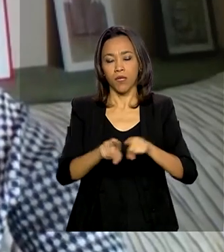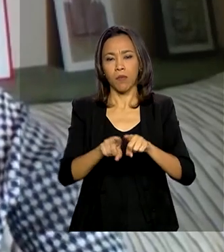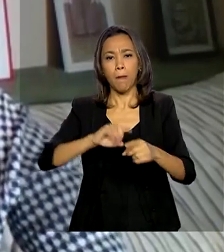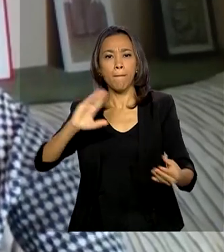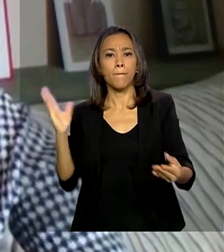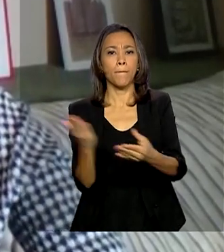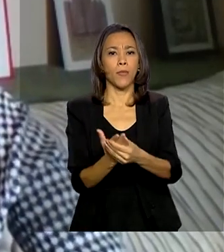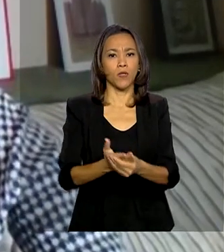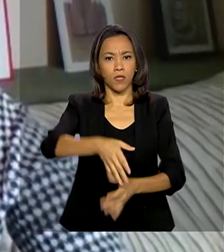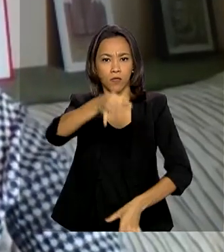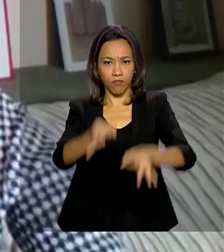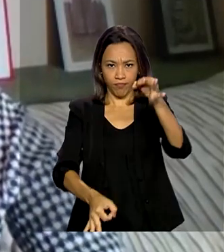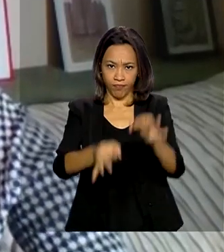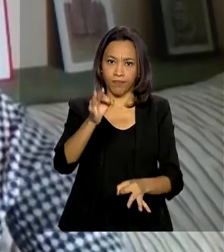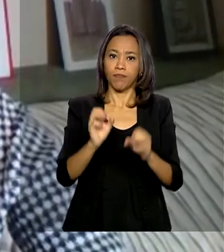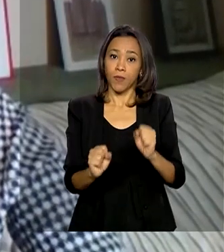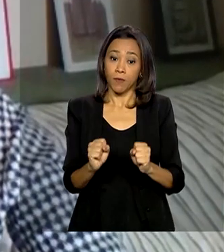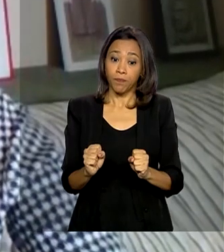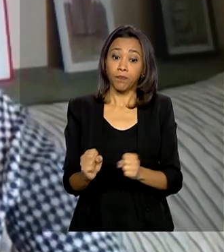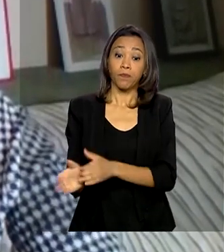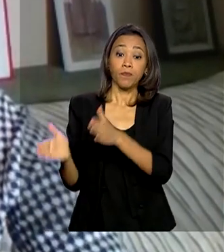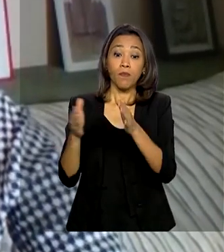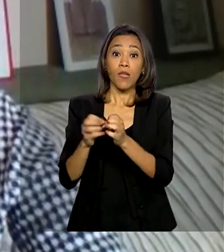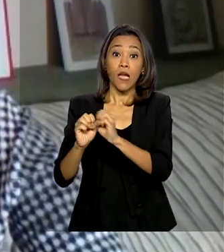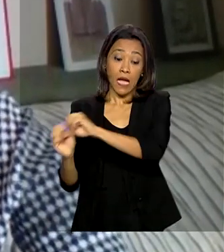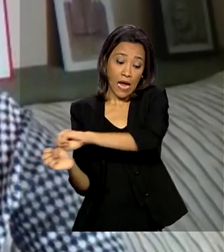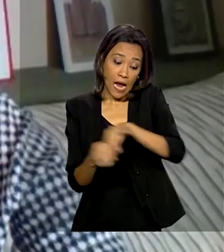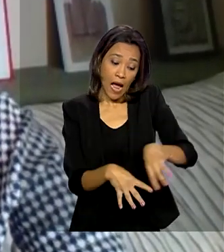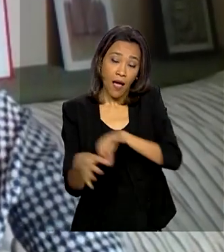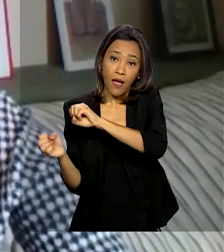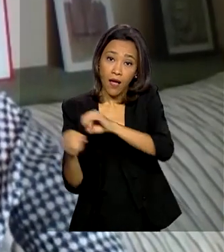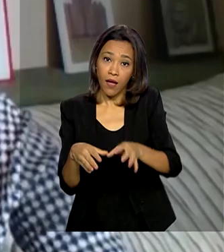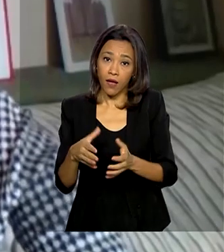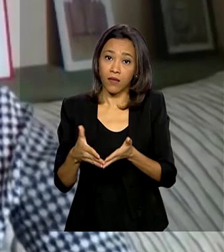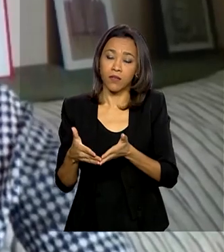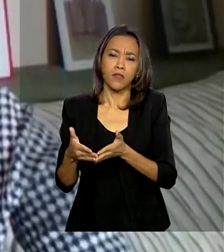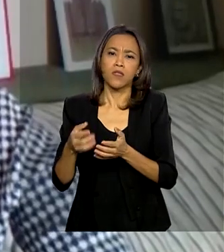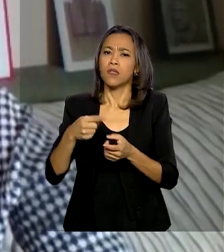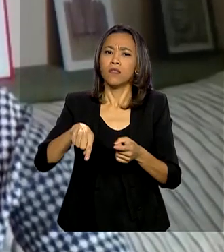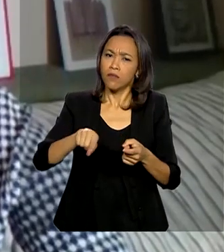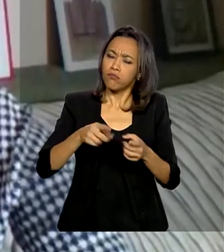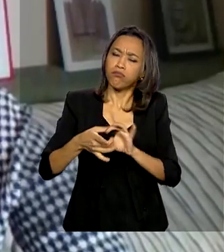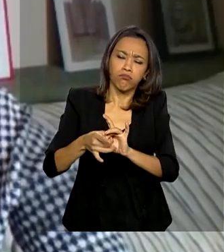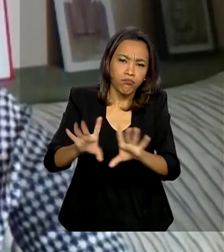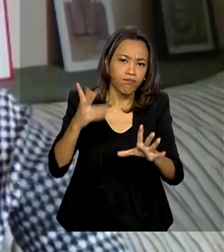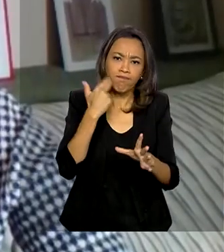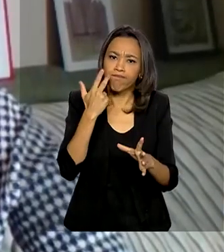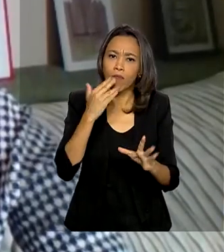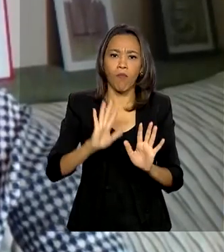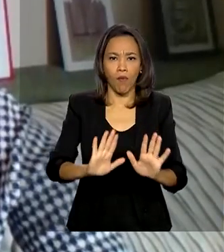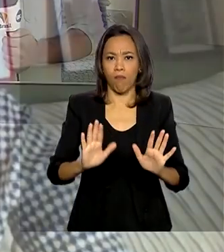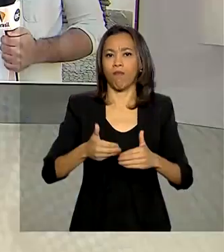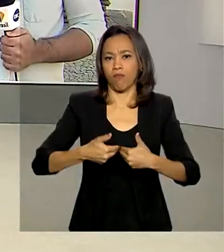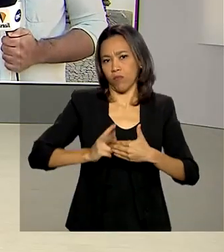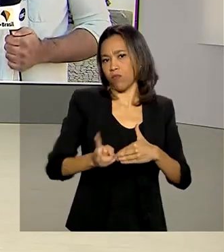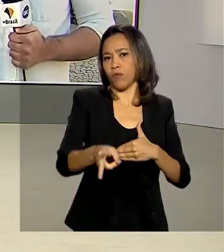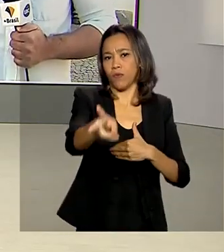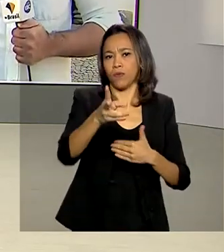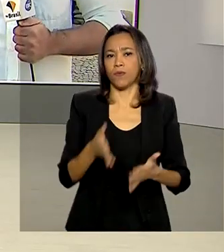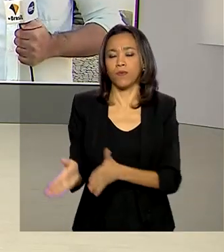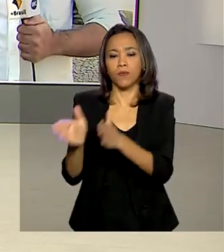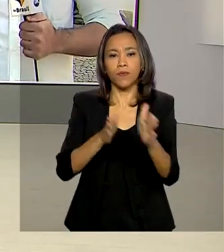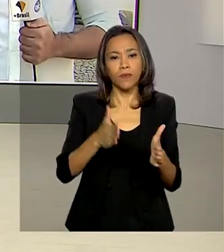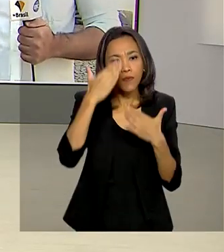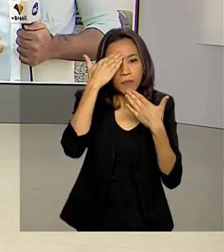O desemparque de cargas não está comprometido. Vamos voltar ao estúdio, Renata. Obrigada, Priscila, pelas suas